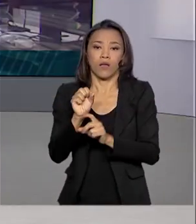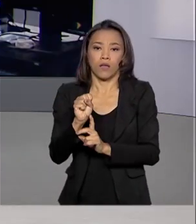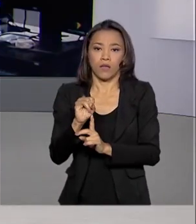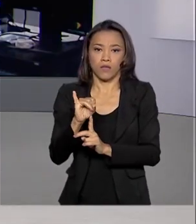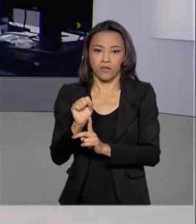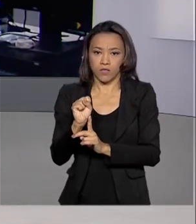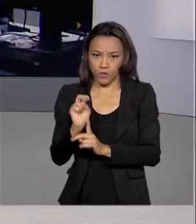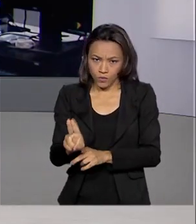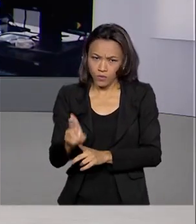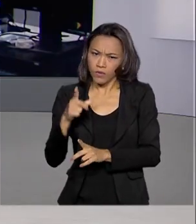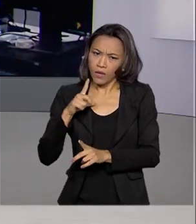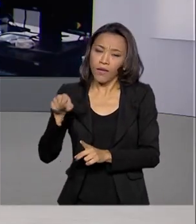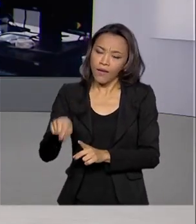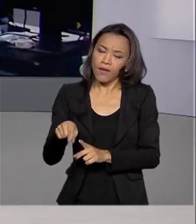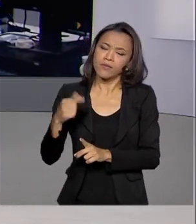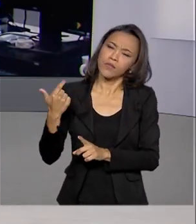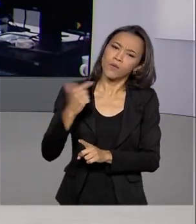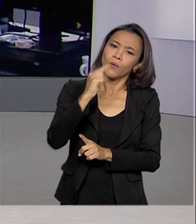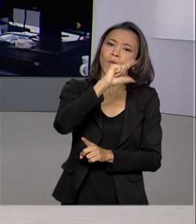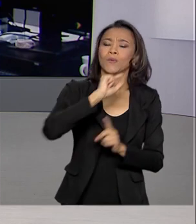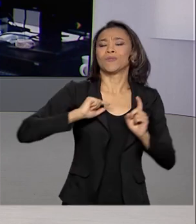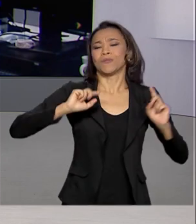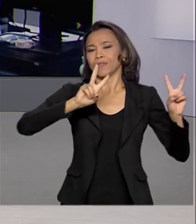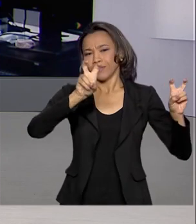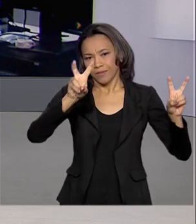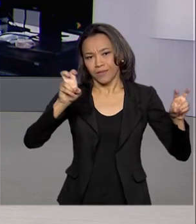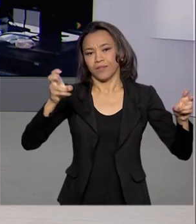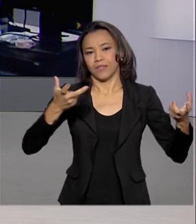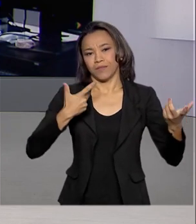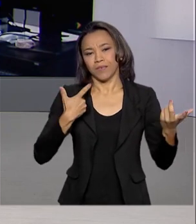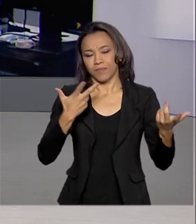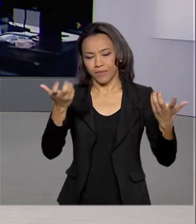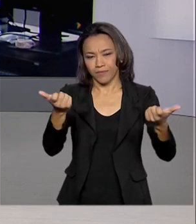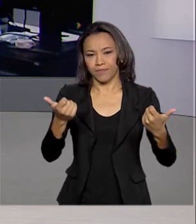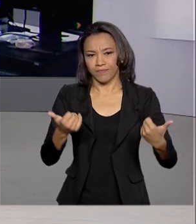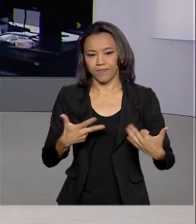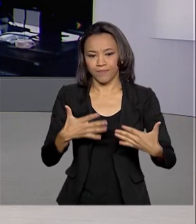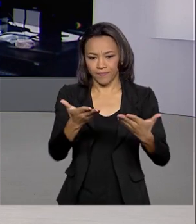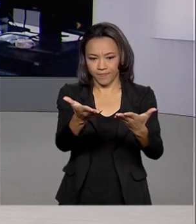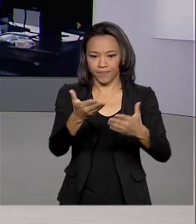Sets tem esses e outros assuntos sobre educação aí para falar com a gente. Bom dia, Raquel.